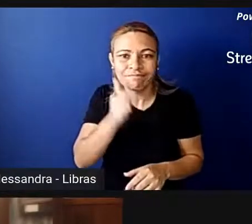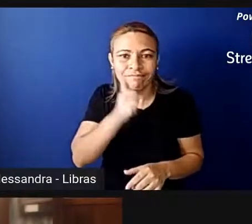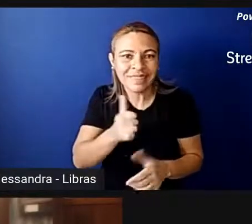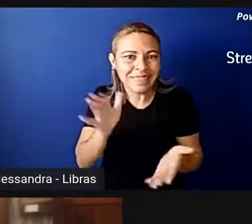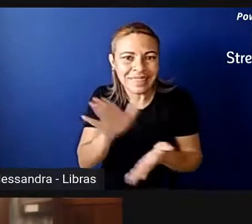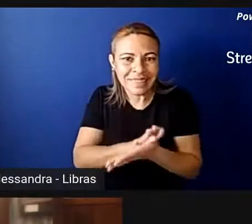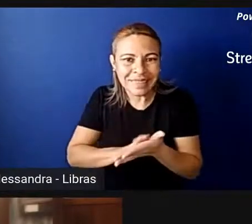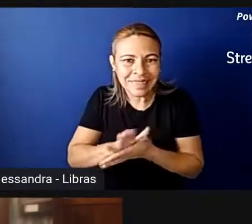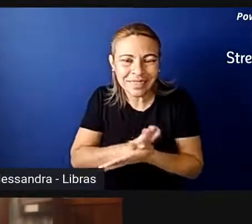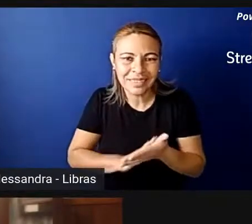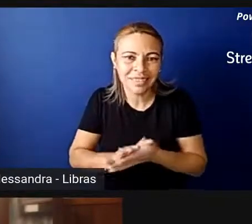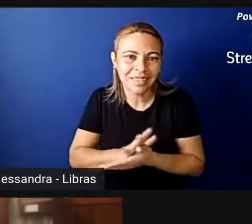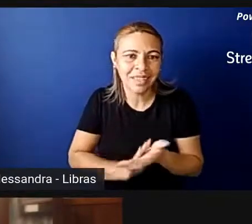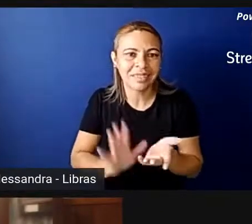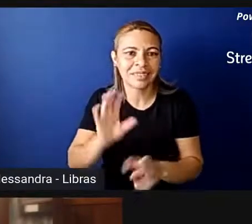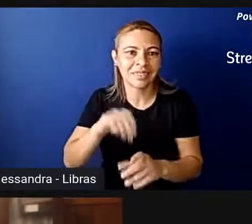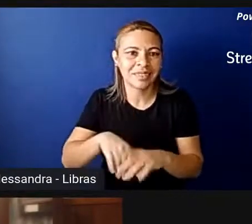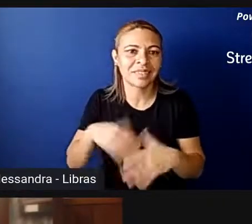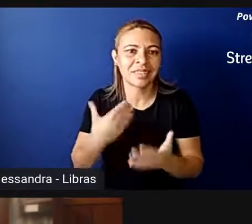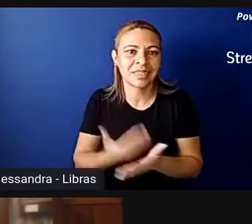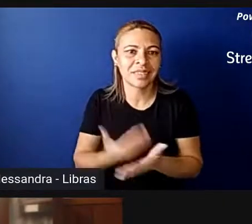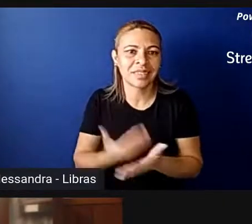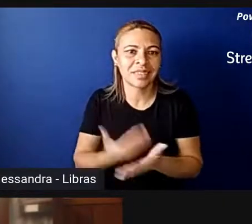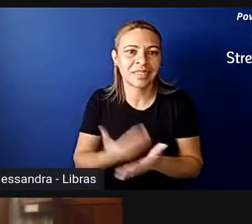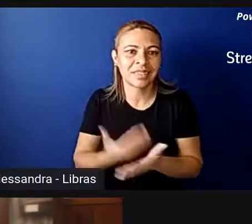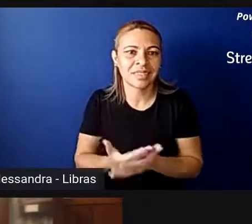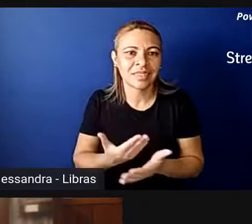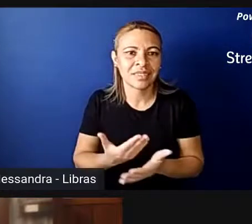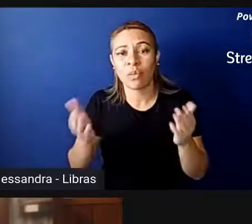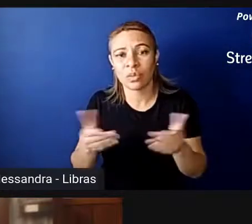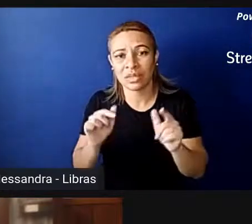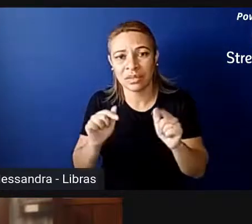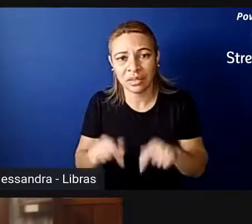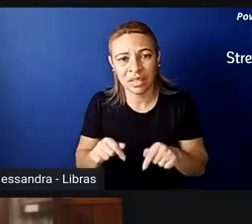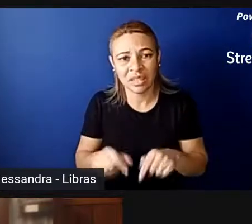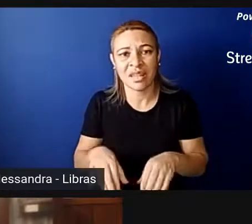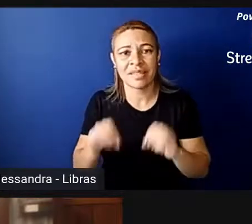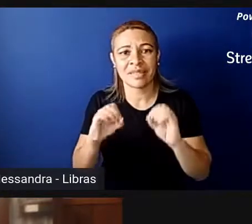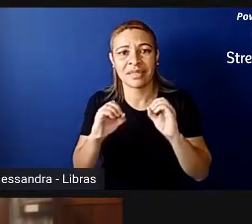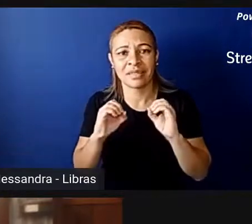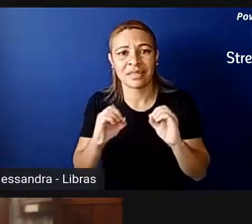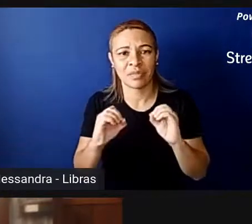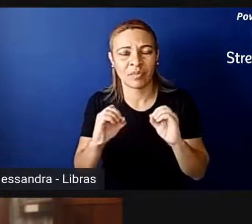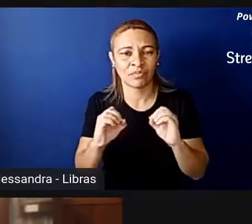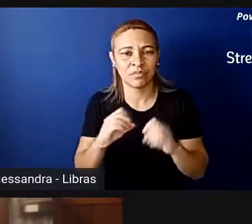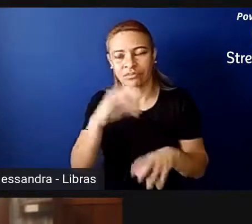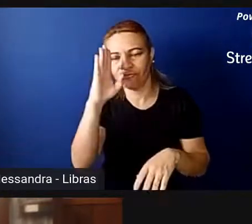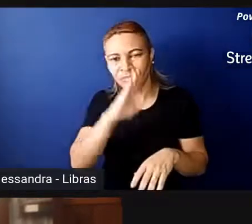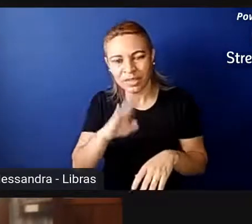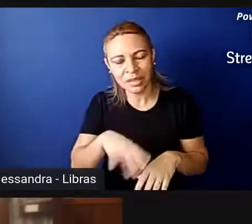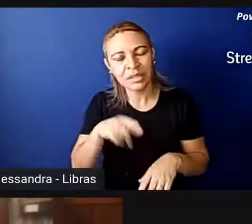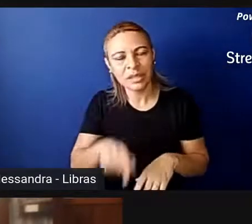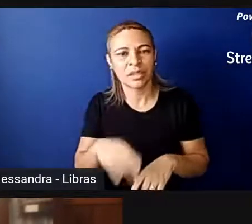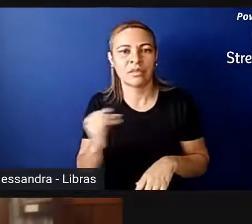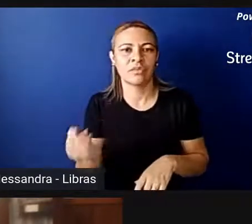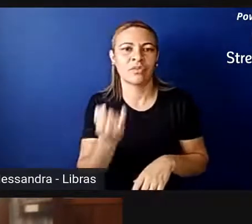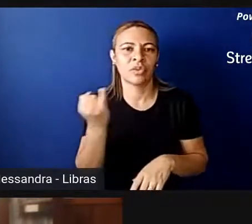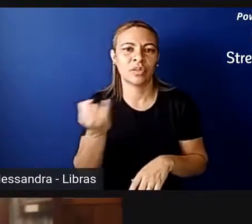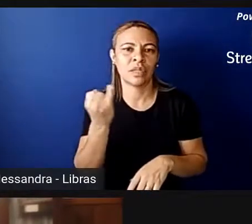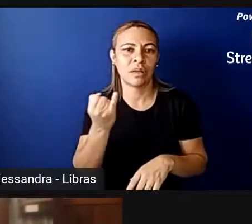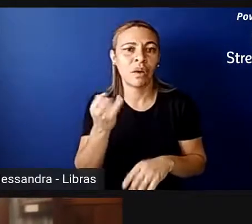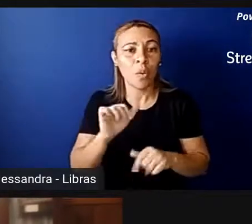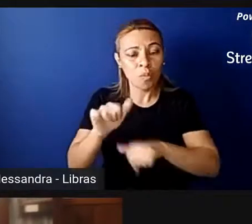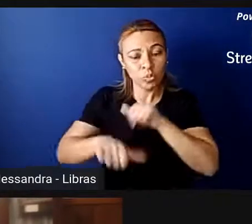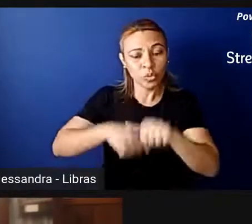escolas primárias e secundárias. Então, hoje, isso aqui é zero no Brasil. E essa é uma medida fundamental para a gente não mudar apenas a nossa